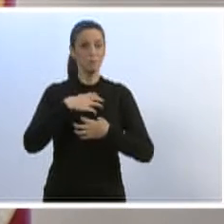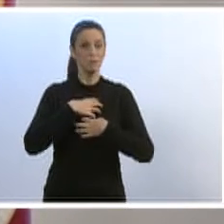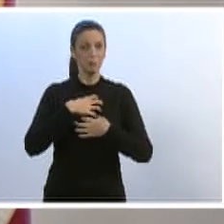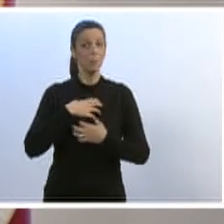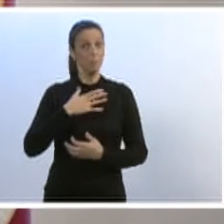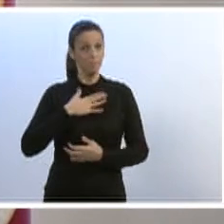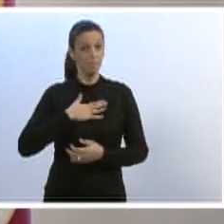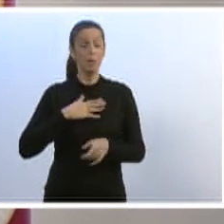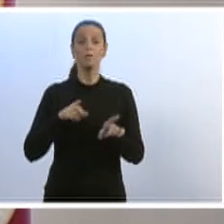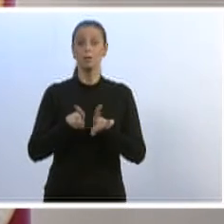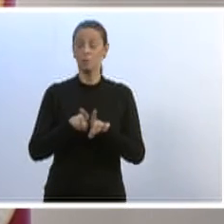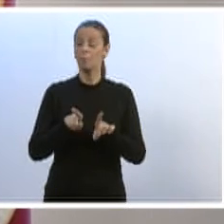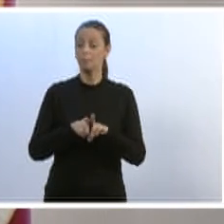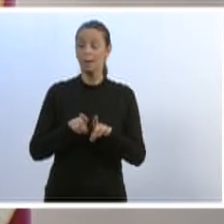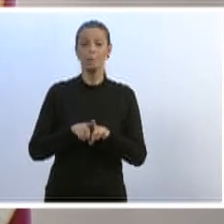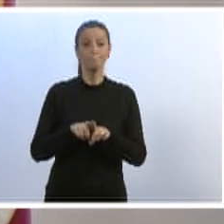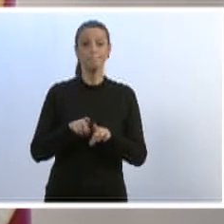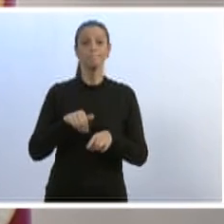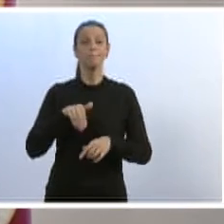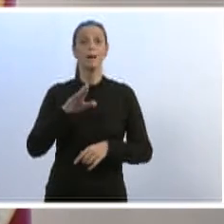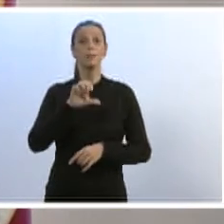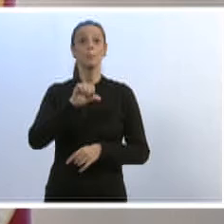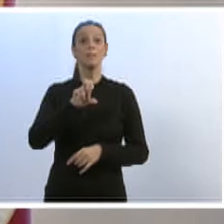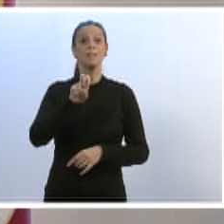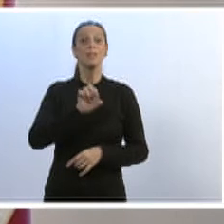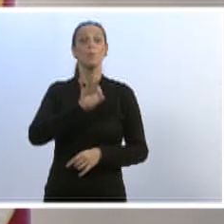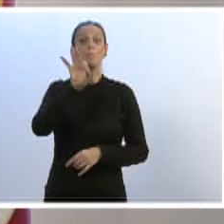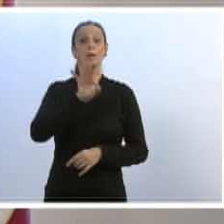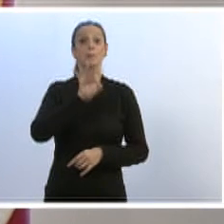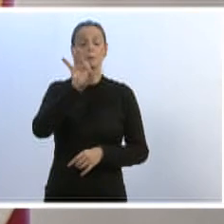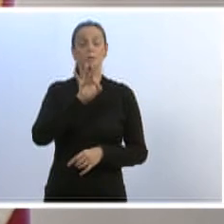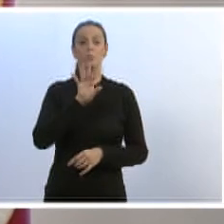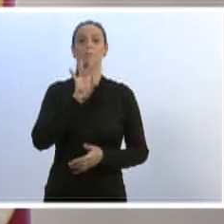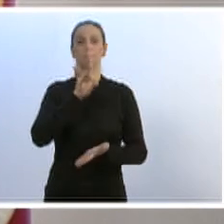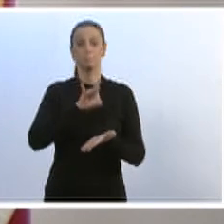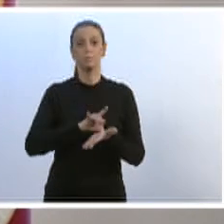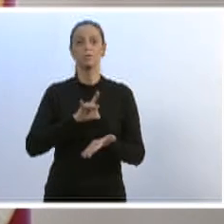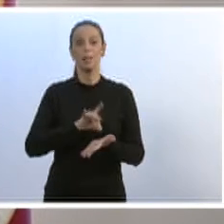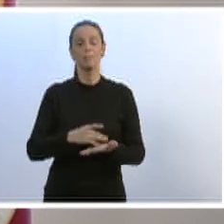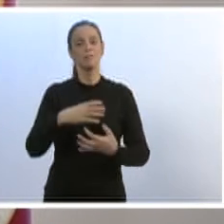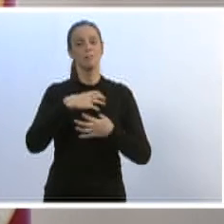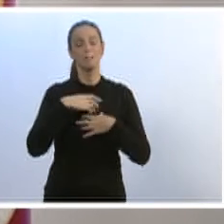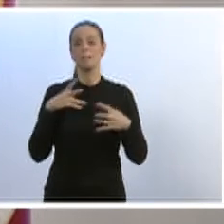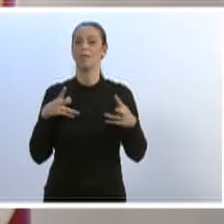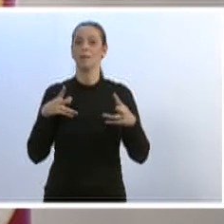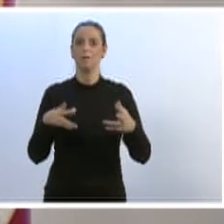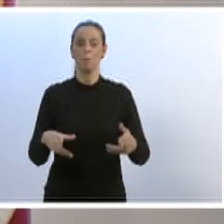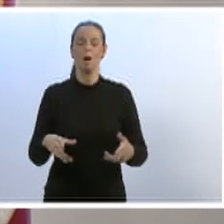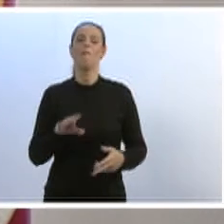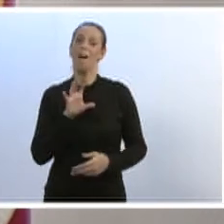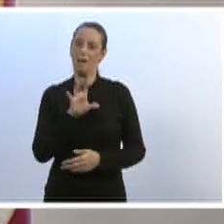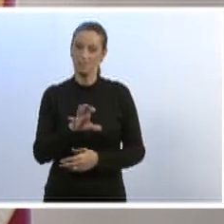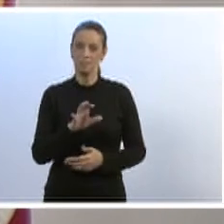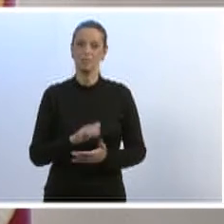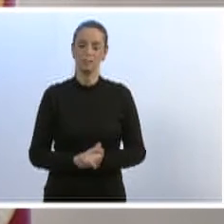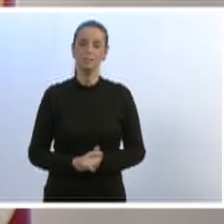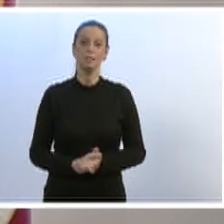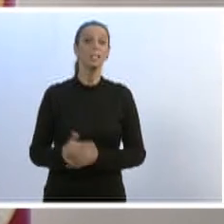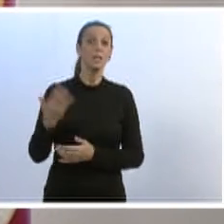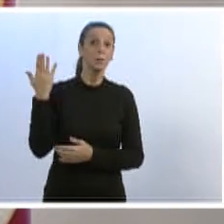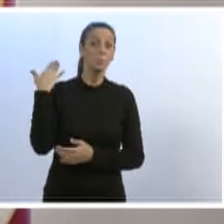mas, eu repito, de mais de 95% dos cidadãos brasileiros que se manifestaram na época em que esse